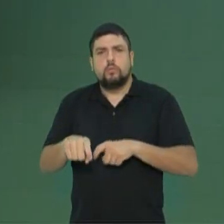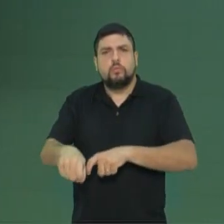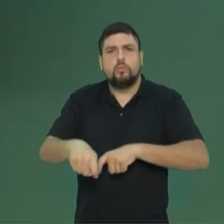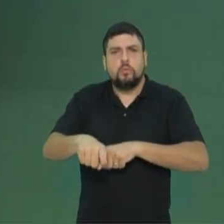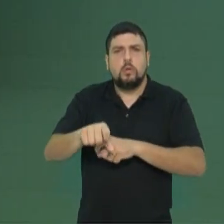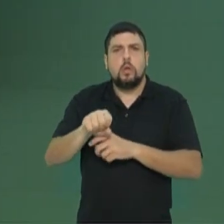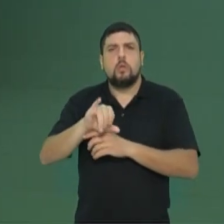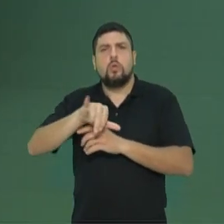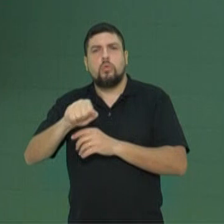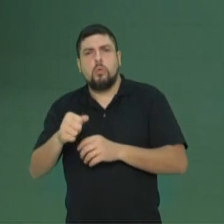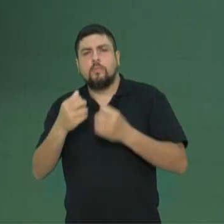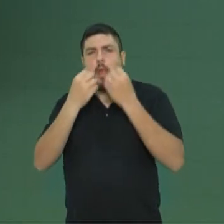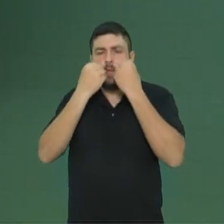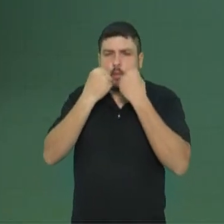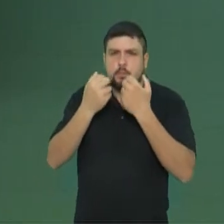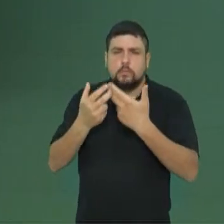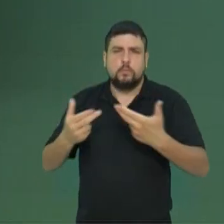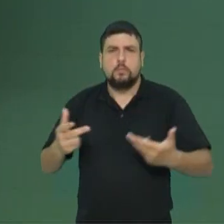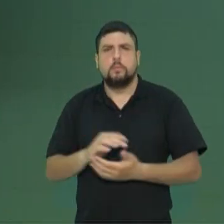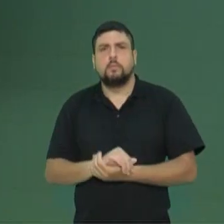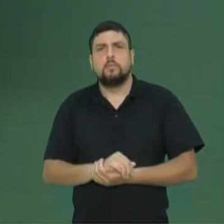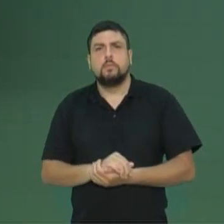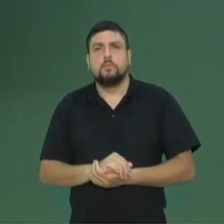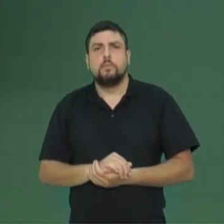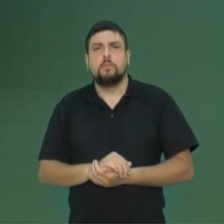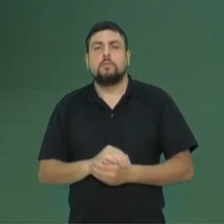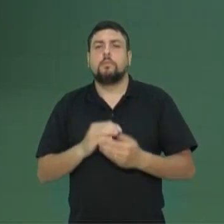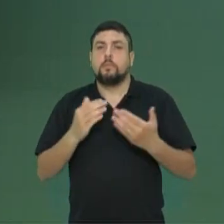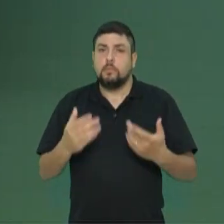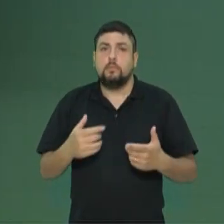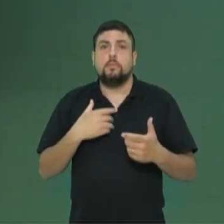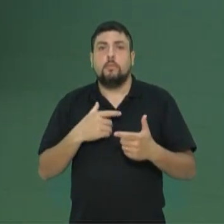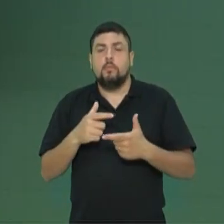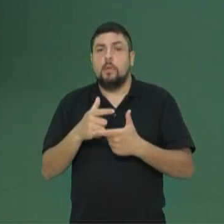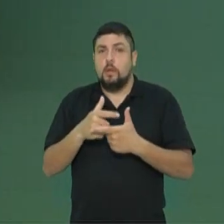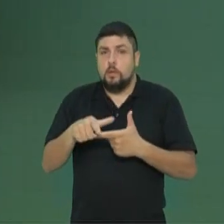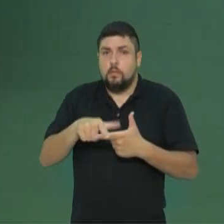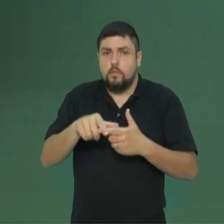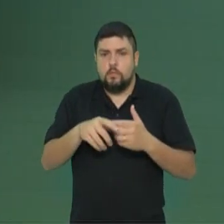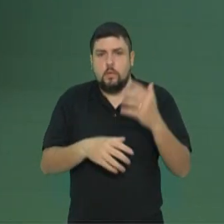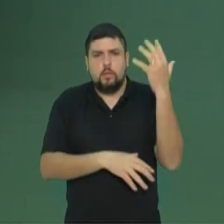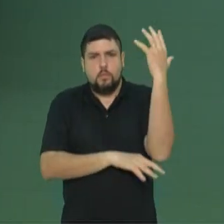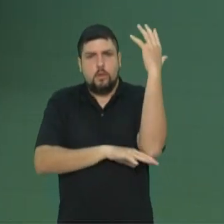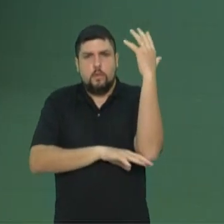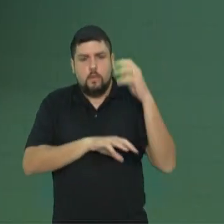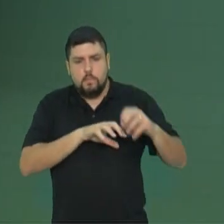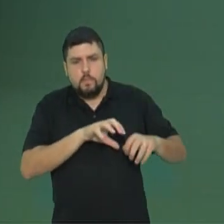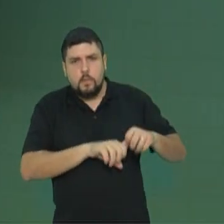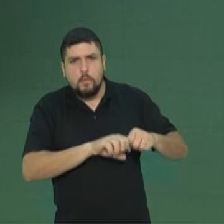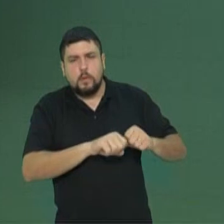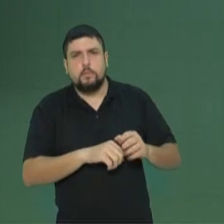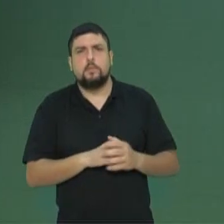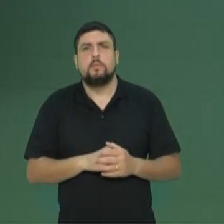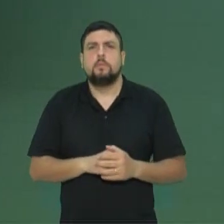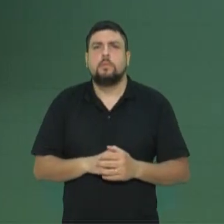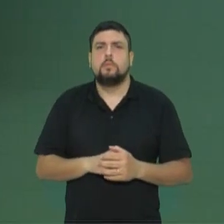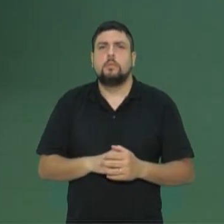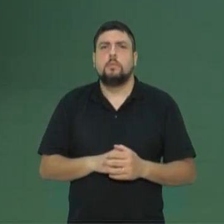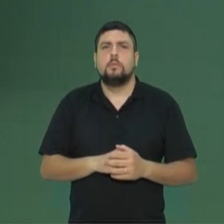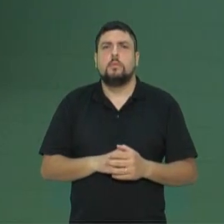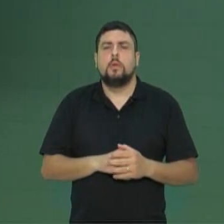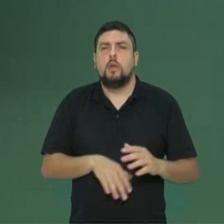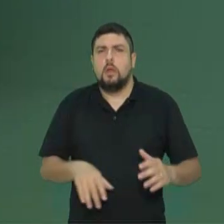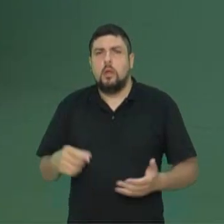o que for. Então tem problemas no manejo dessas plantas. As gimnospermas, no Brasil,